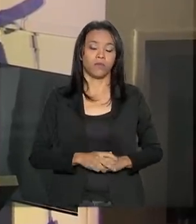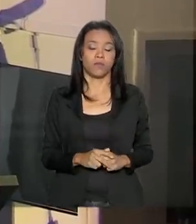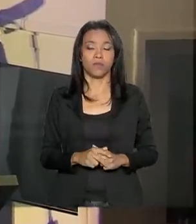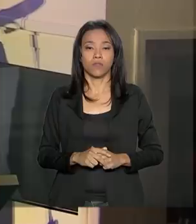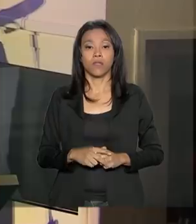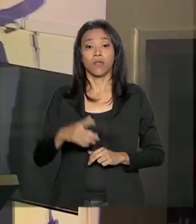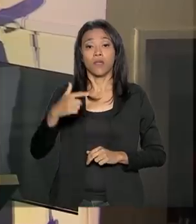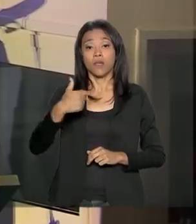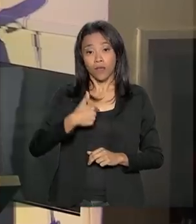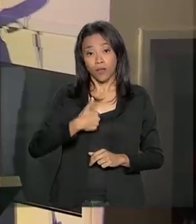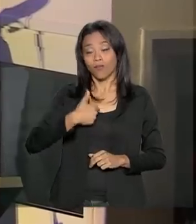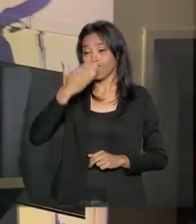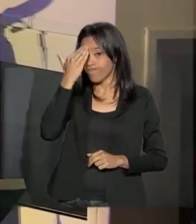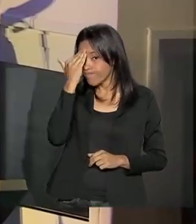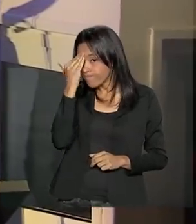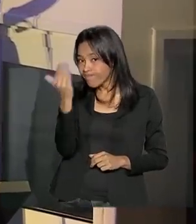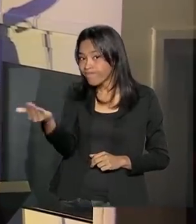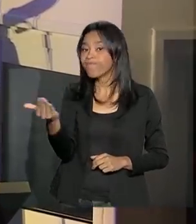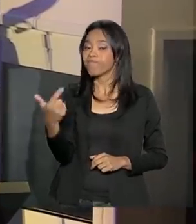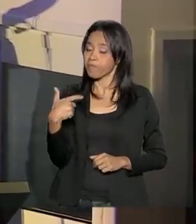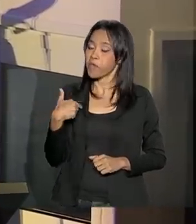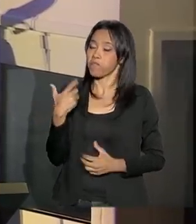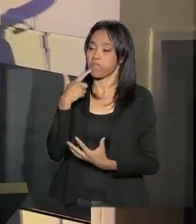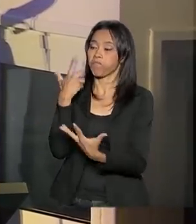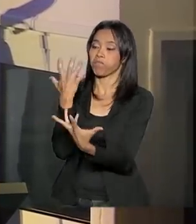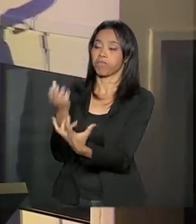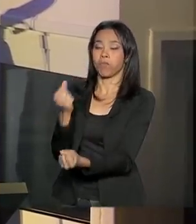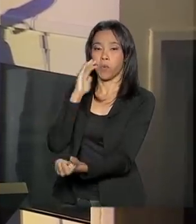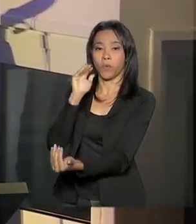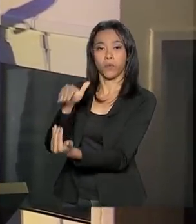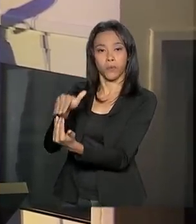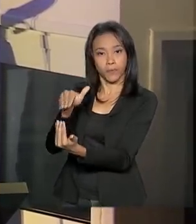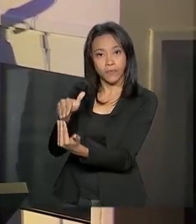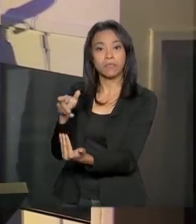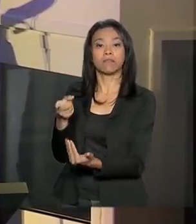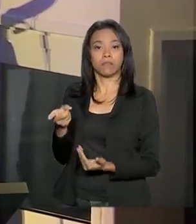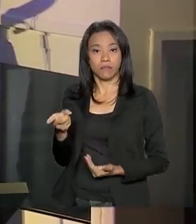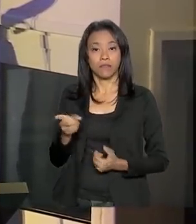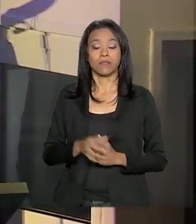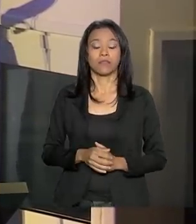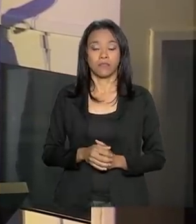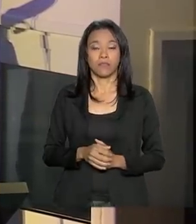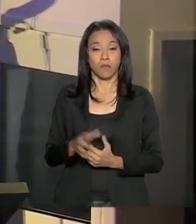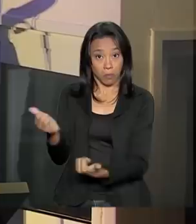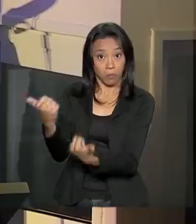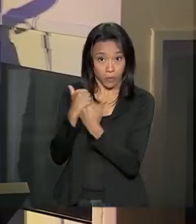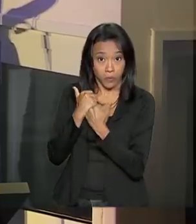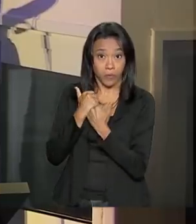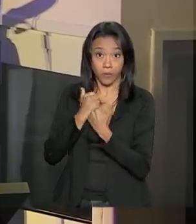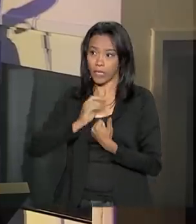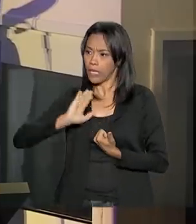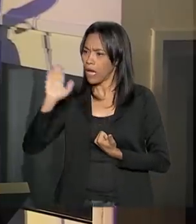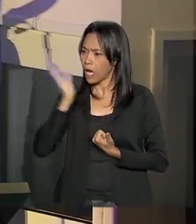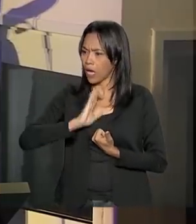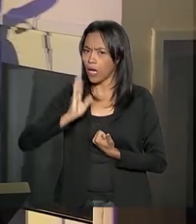Agradeci, aceitei, e imediatamente os senhores foram para lá.